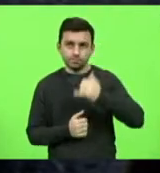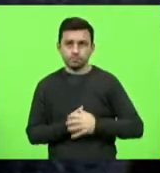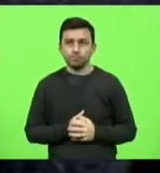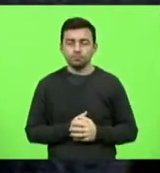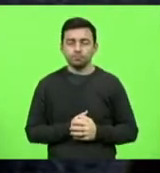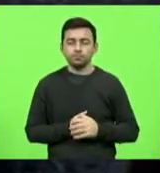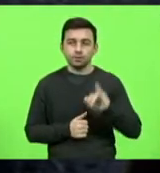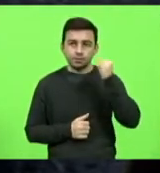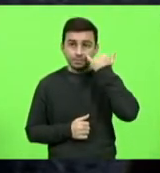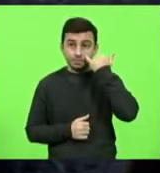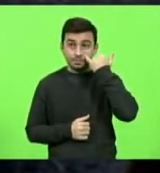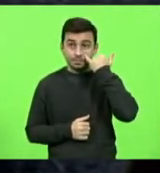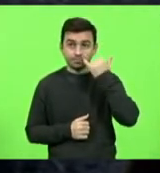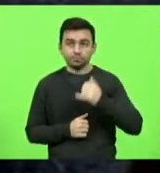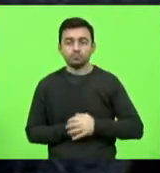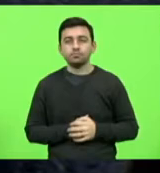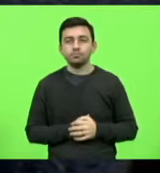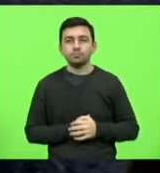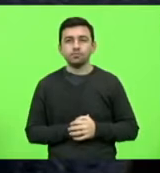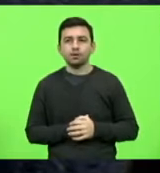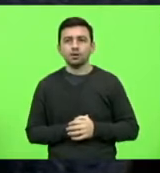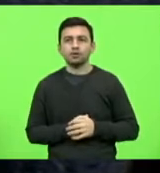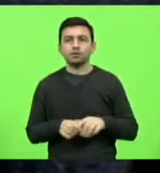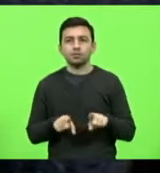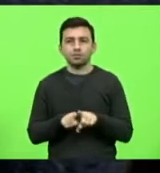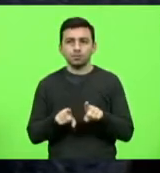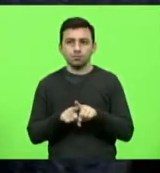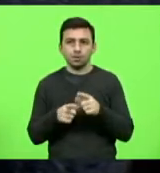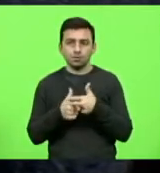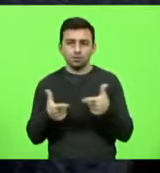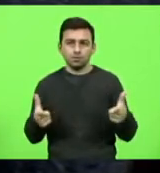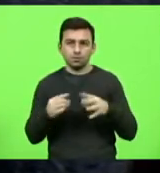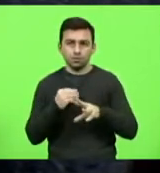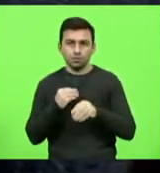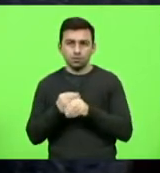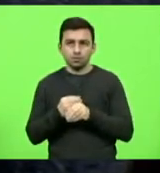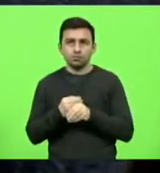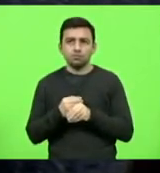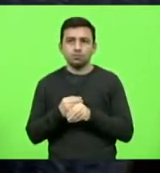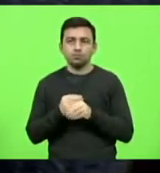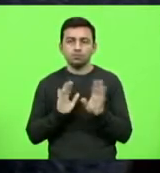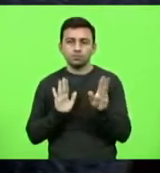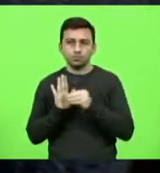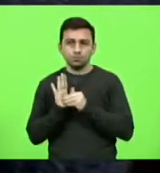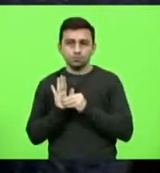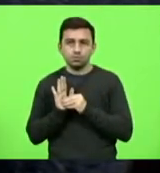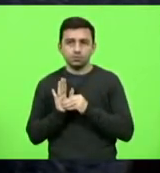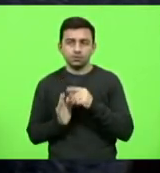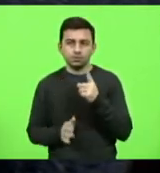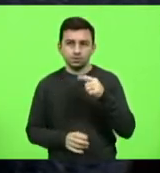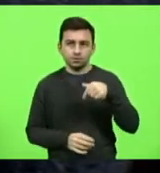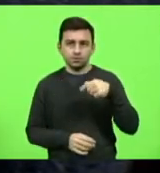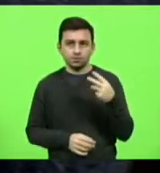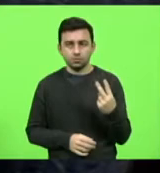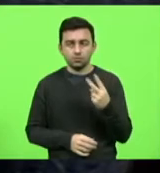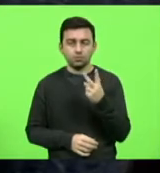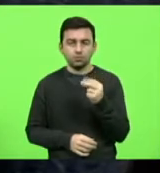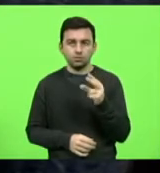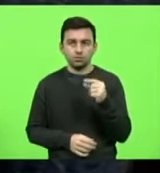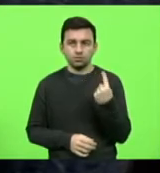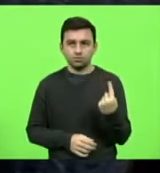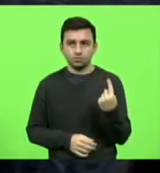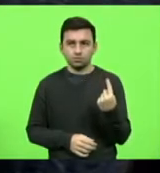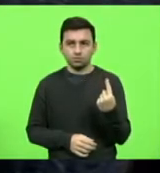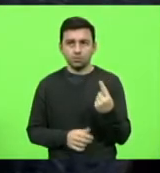85, 2021, por maioria, com emenda aditiva. E 172, 2021, por